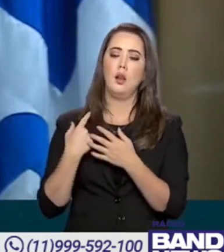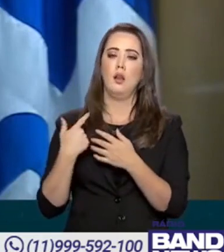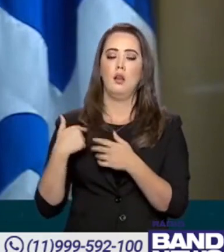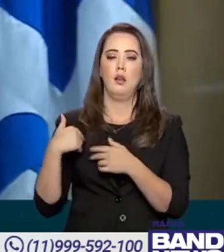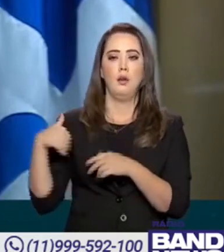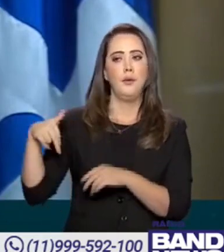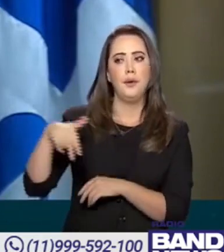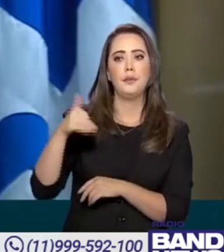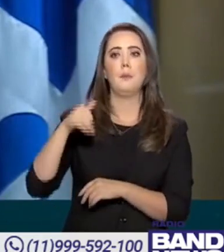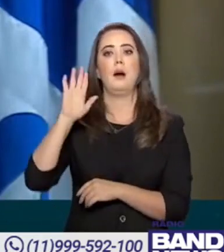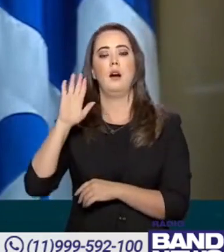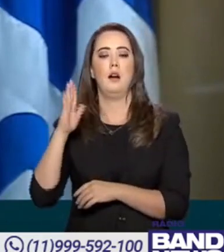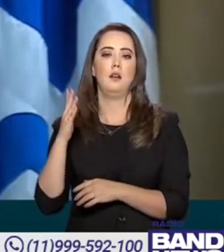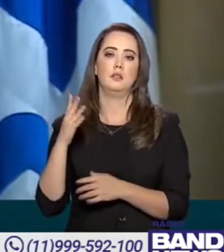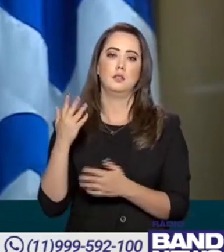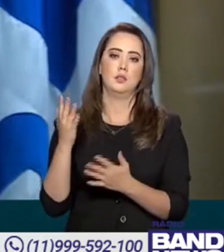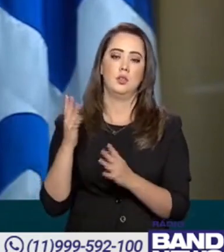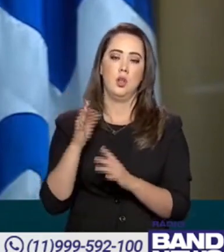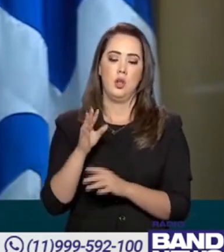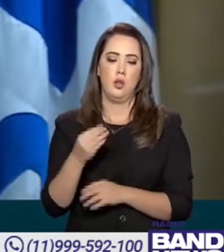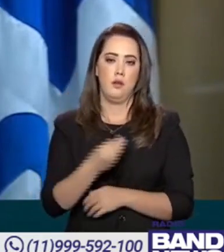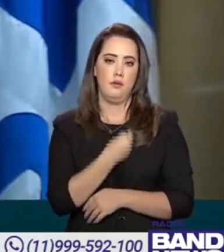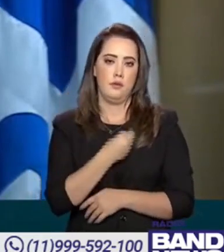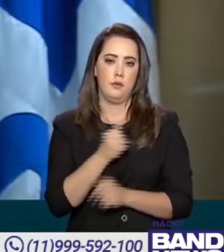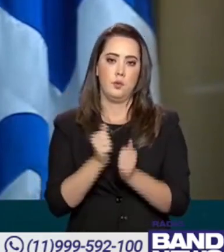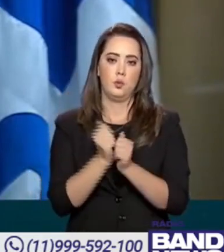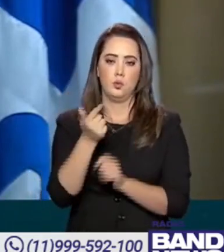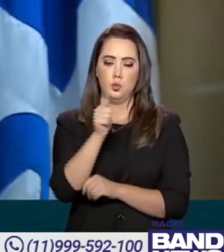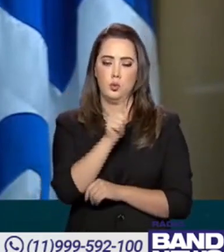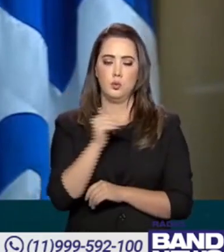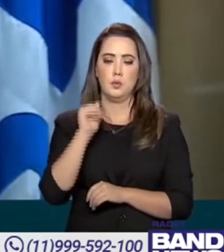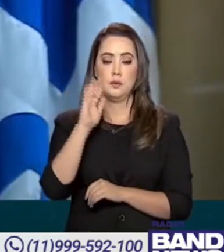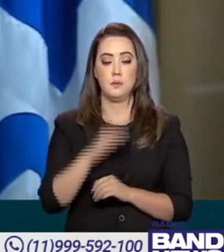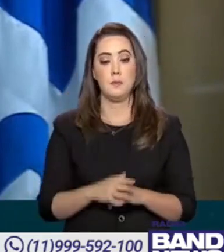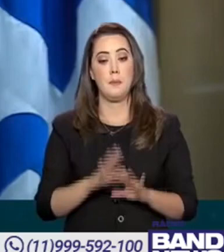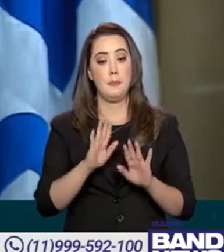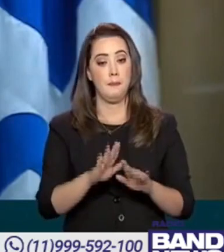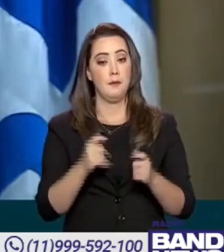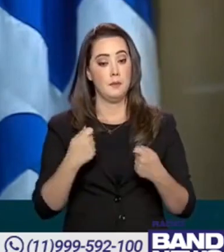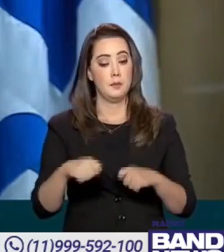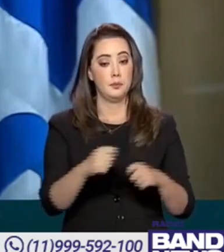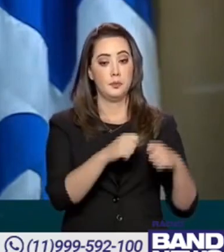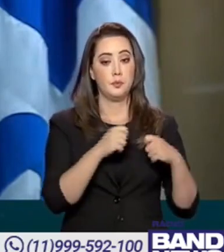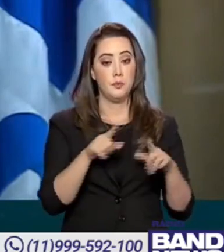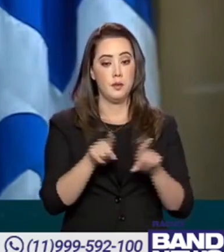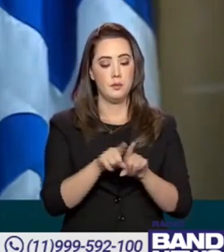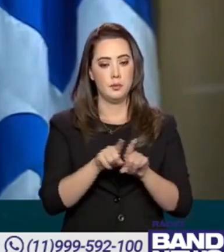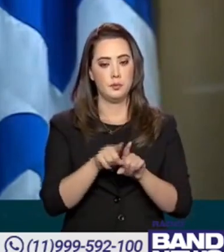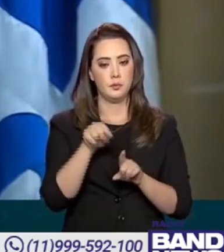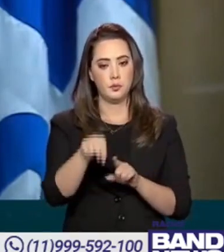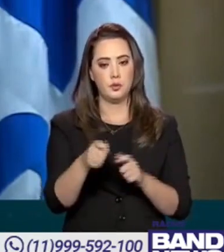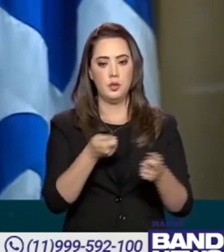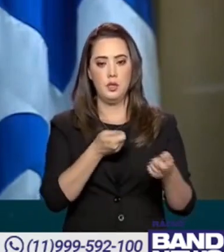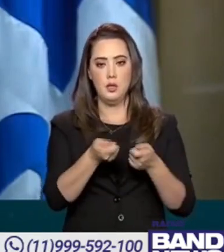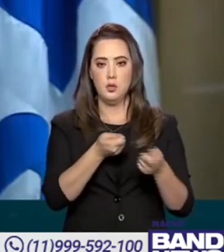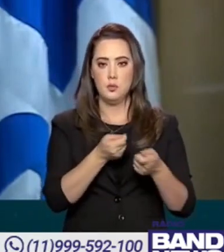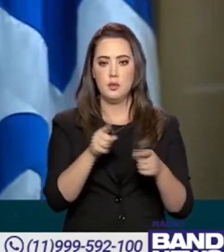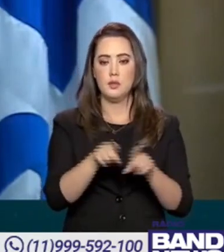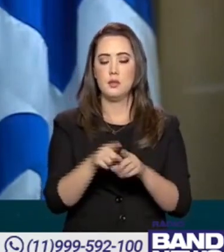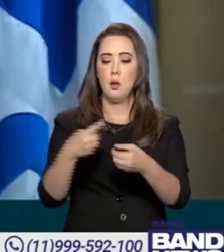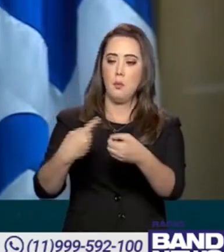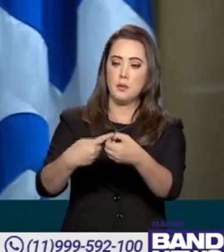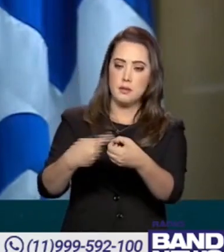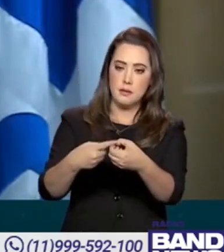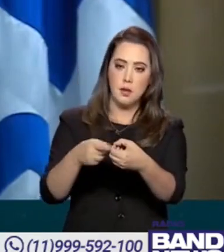isso vai ser decidido, principalmente esses que não são regidos por lei, pela ponta. Ou seja, a parte do